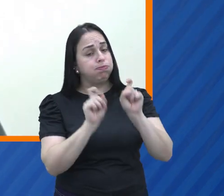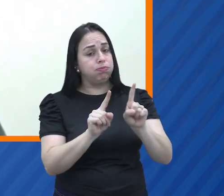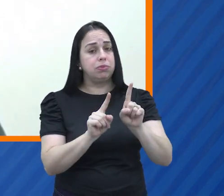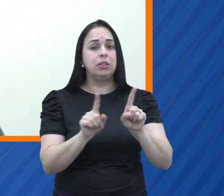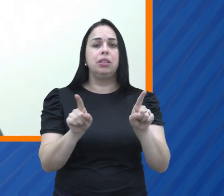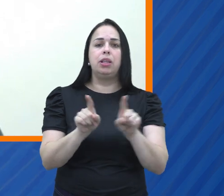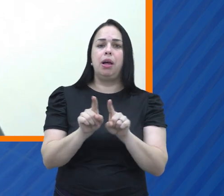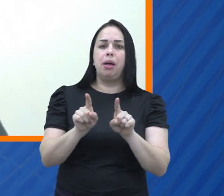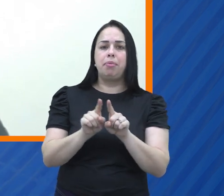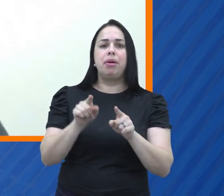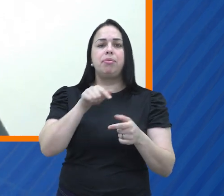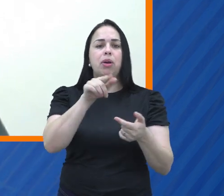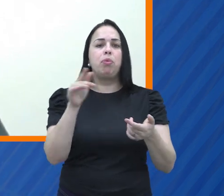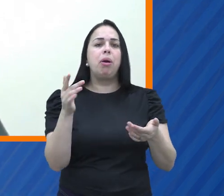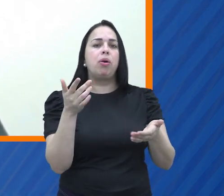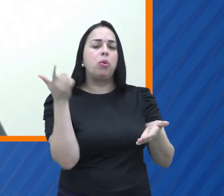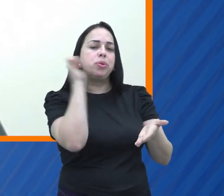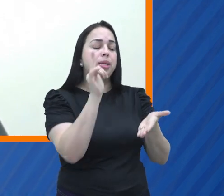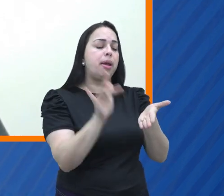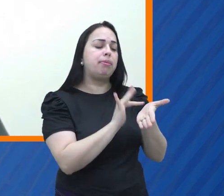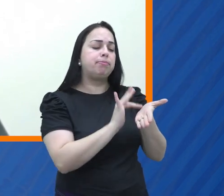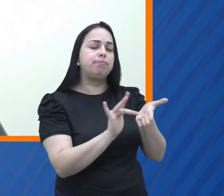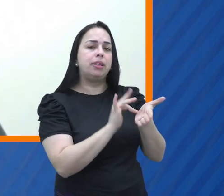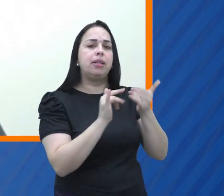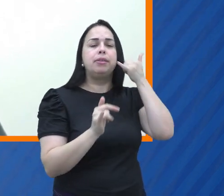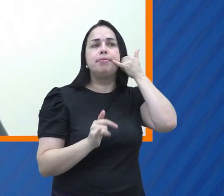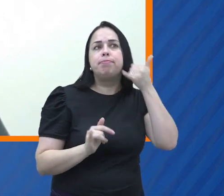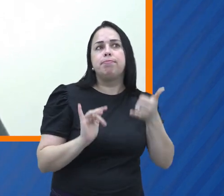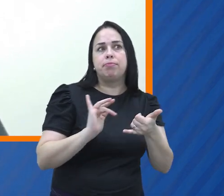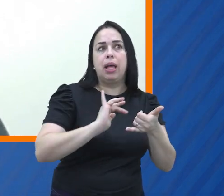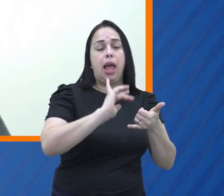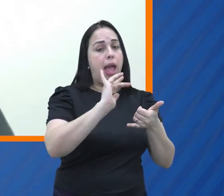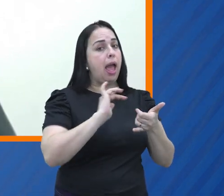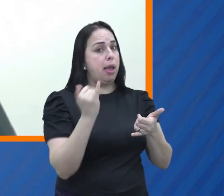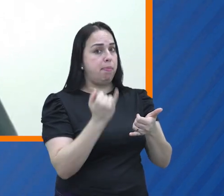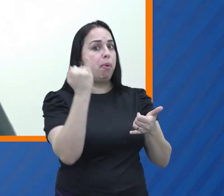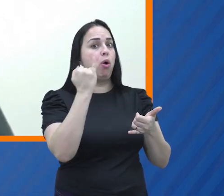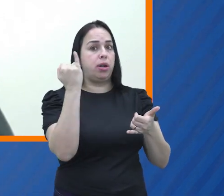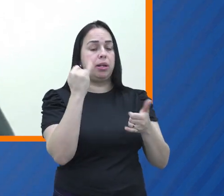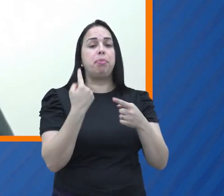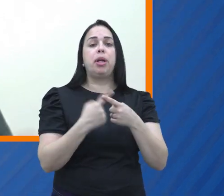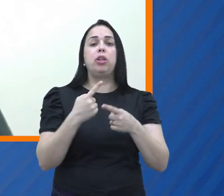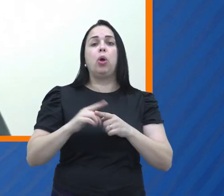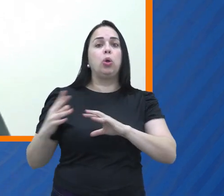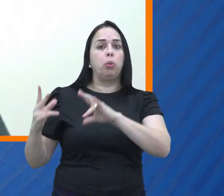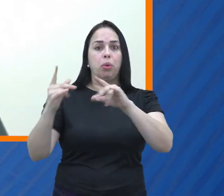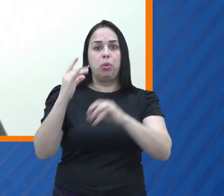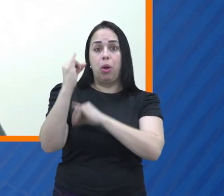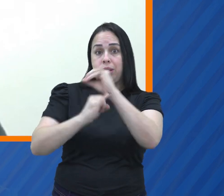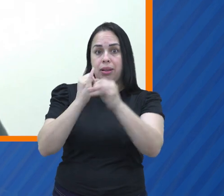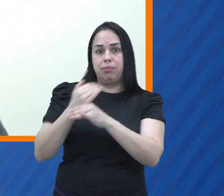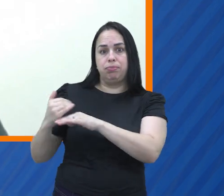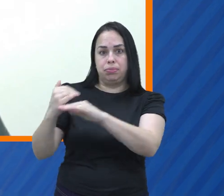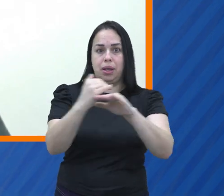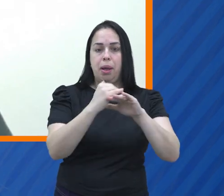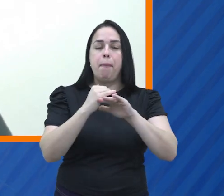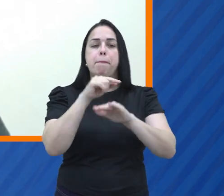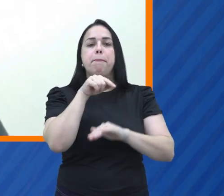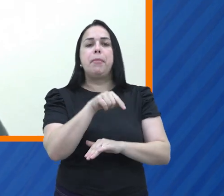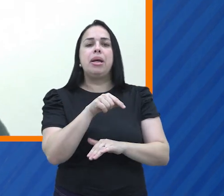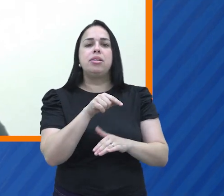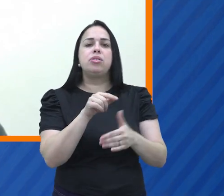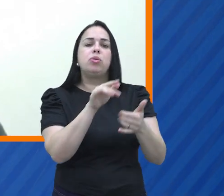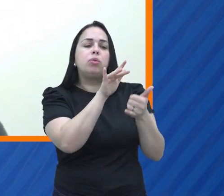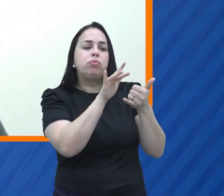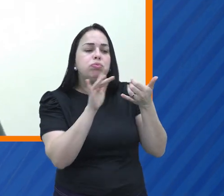têm? A gente fala de acesso a dispositivos, porque a gente sabe que o celular foi superimportante para democratizar o acesso, mas que o